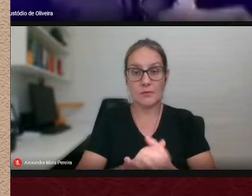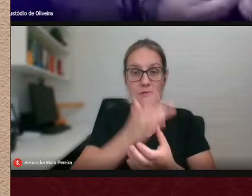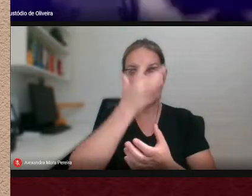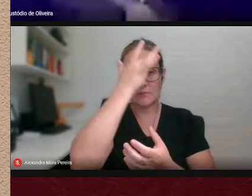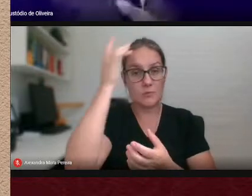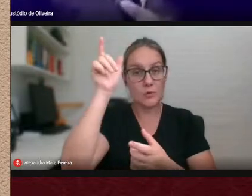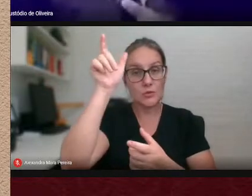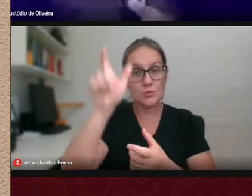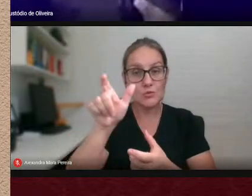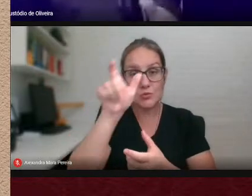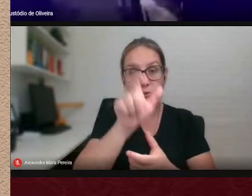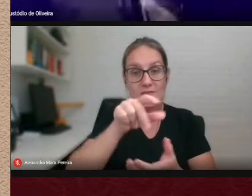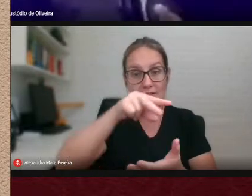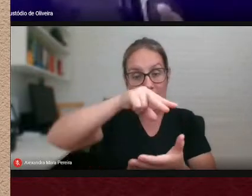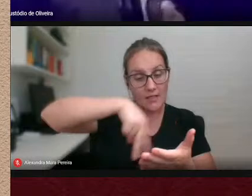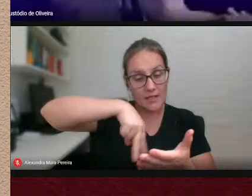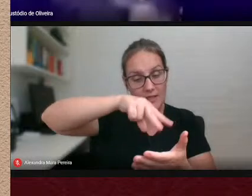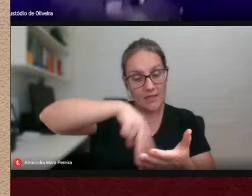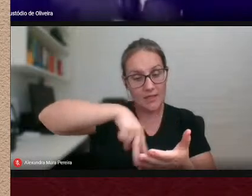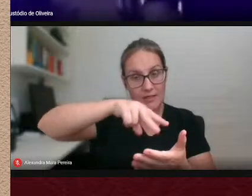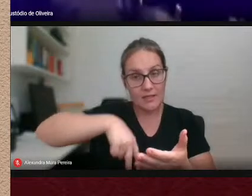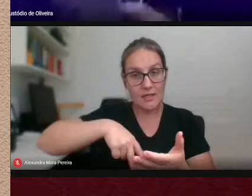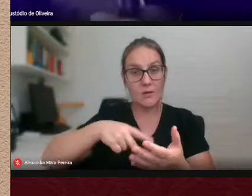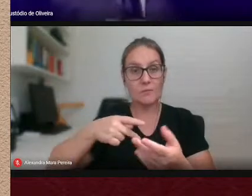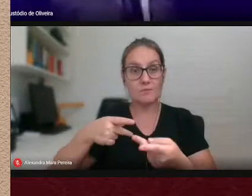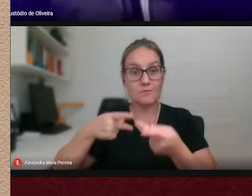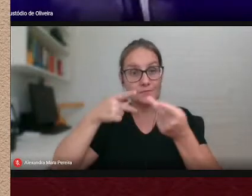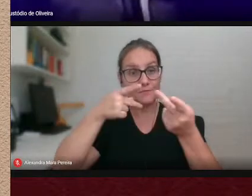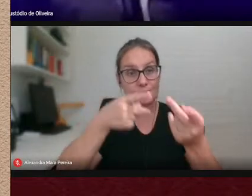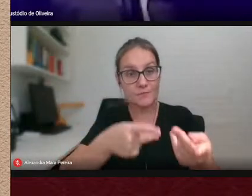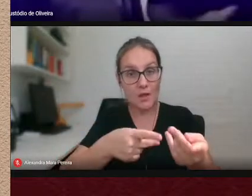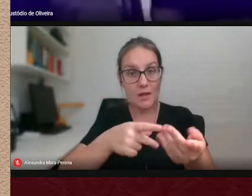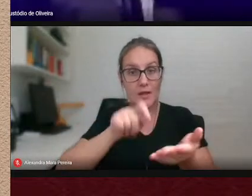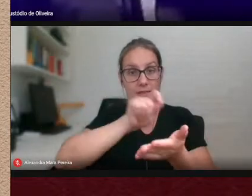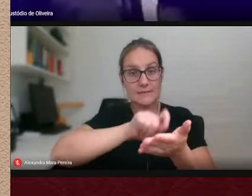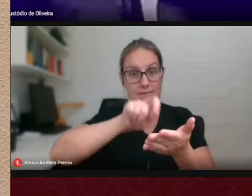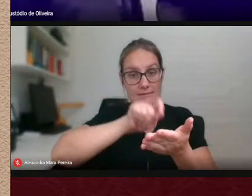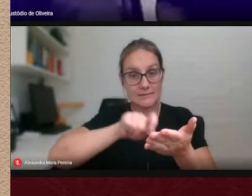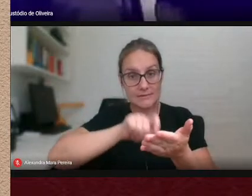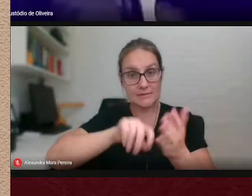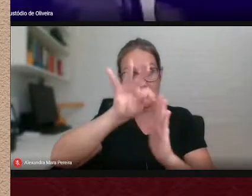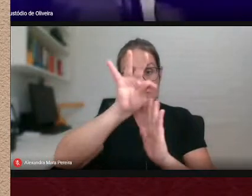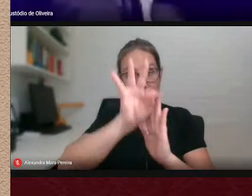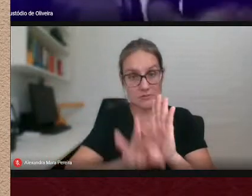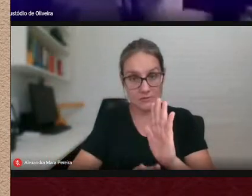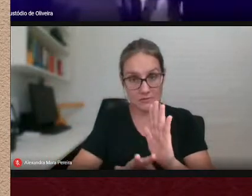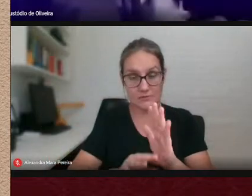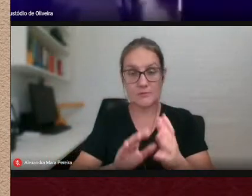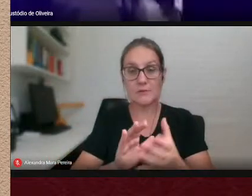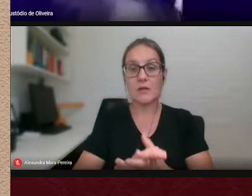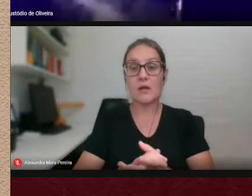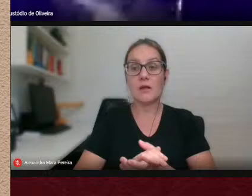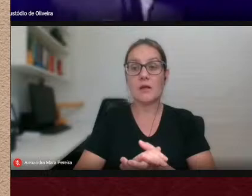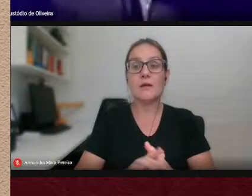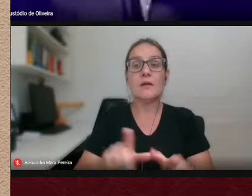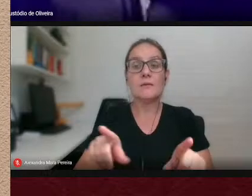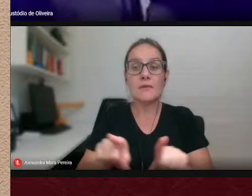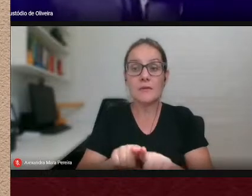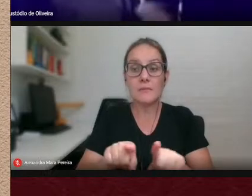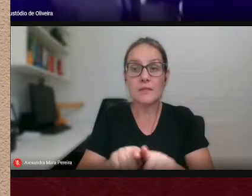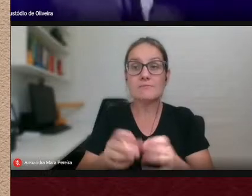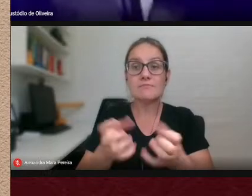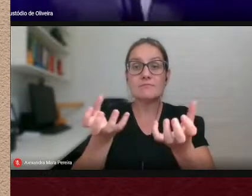a fazerem uma visita ao trabalho que desenvolveram eu também estou aqui para fazer